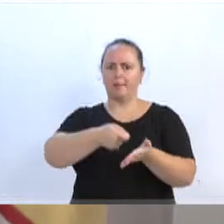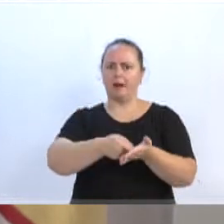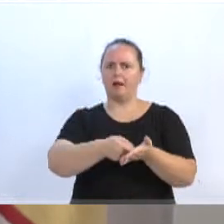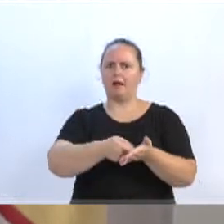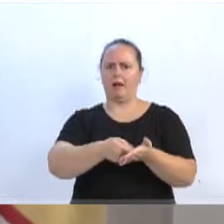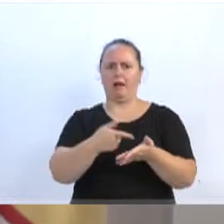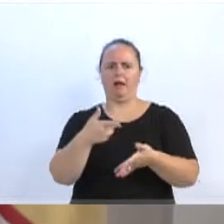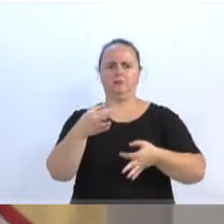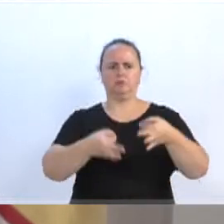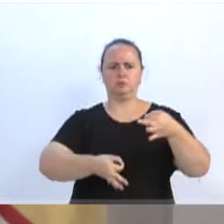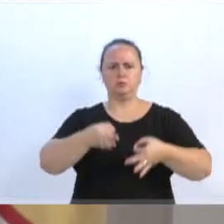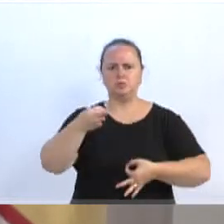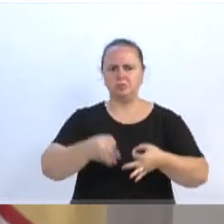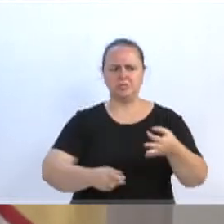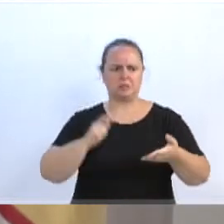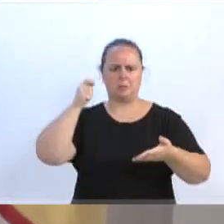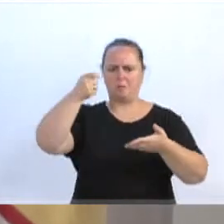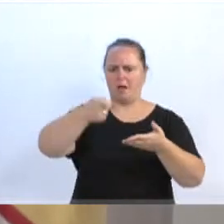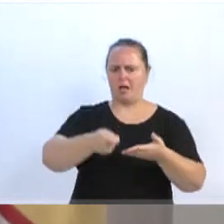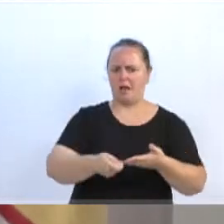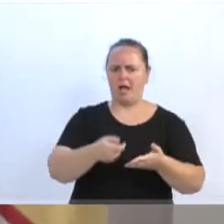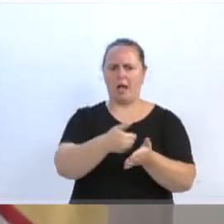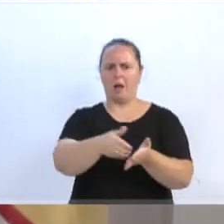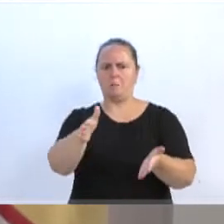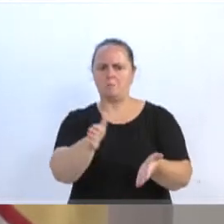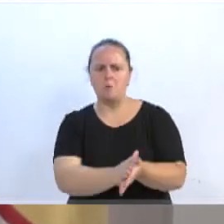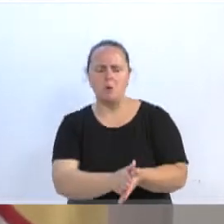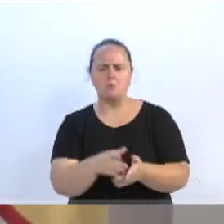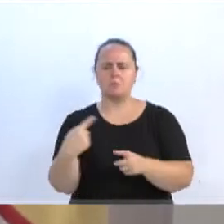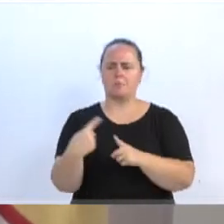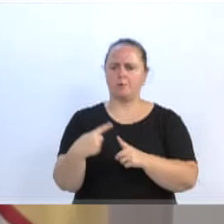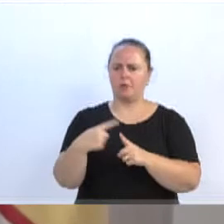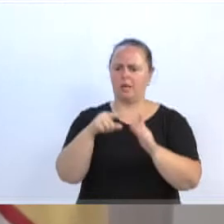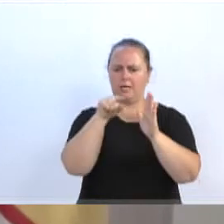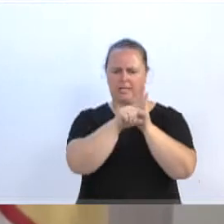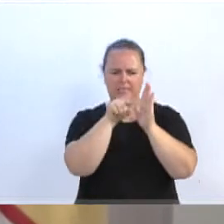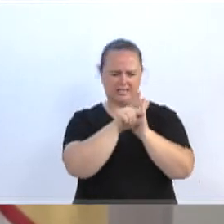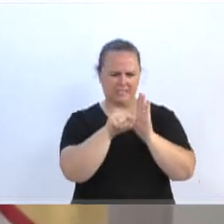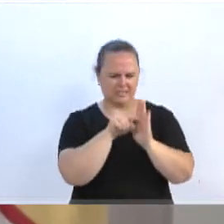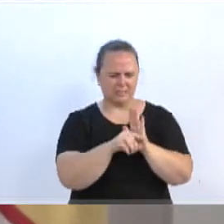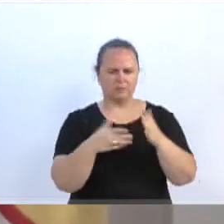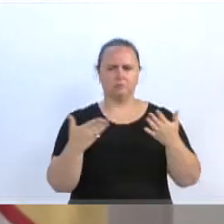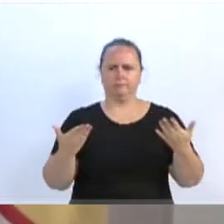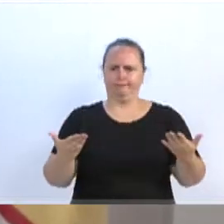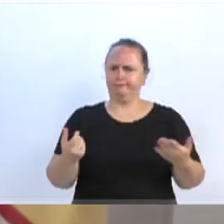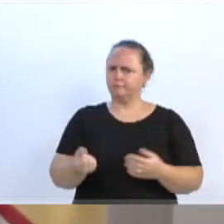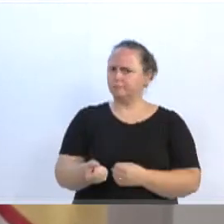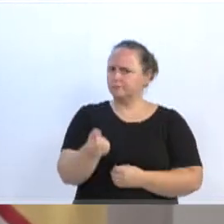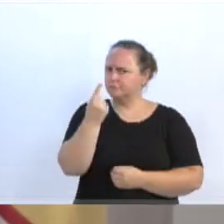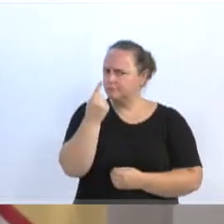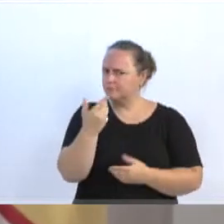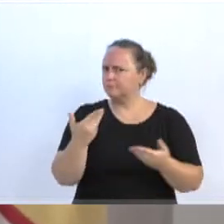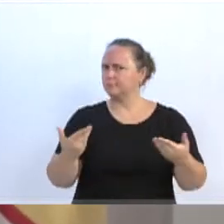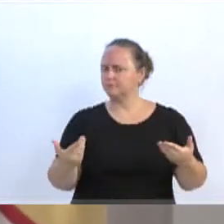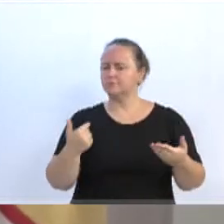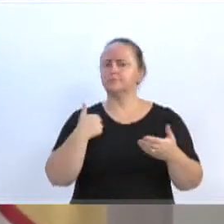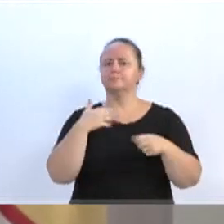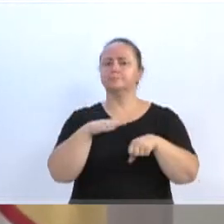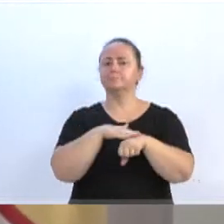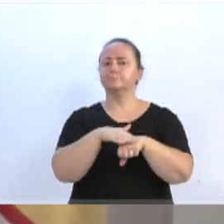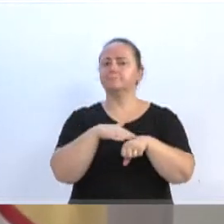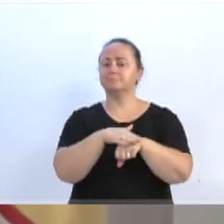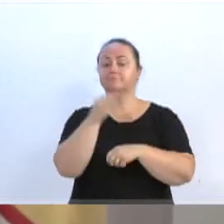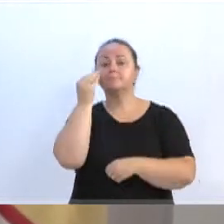judicialmente para pagar e multa dentro de incisos. E tentei hoje conversar com a BRK, não tive ainda